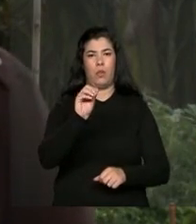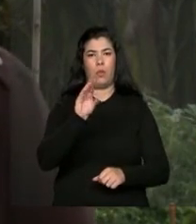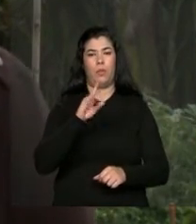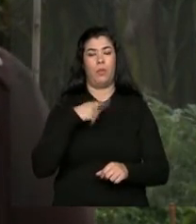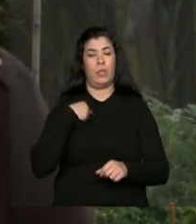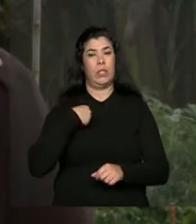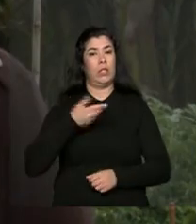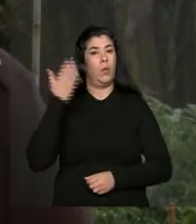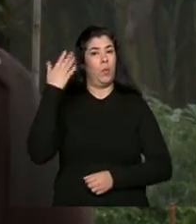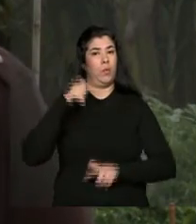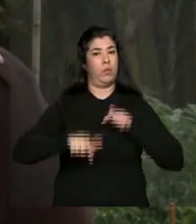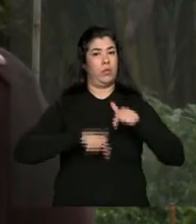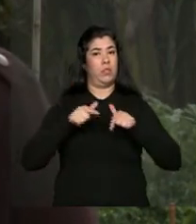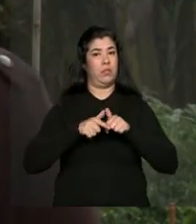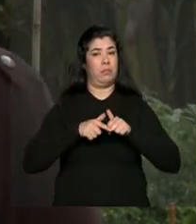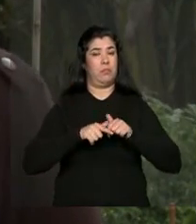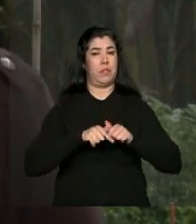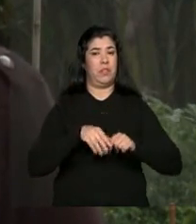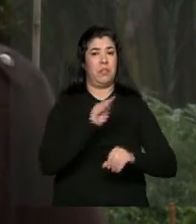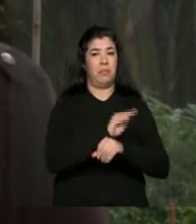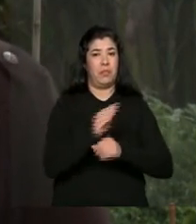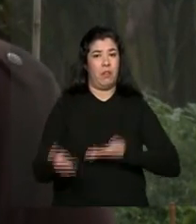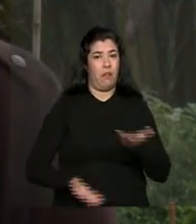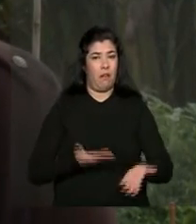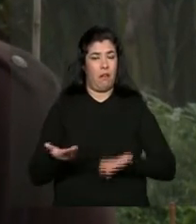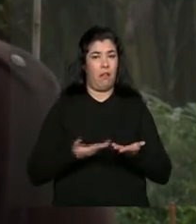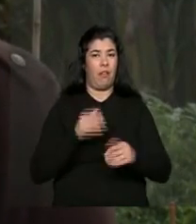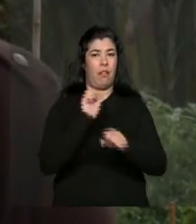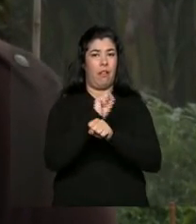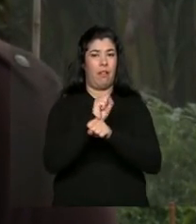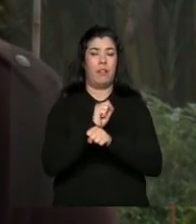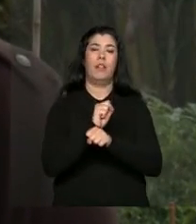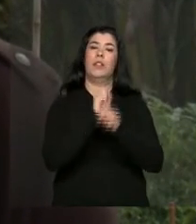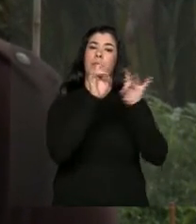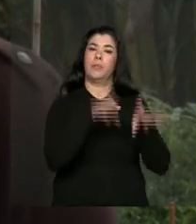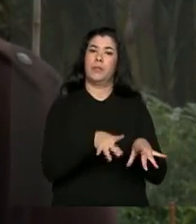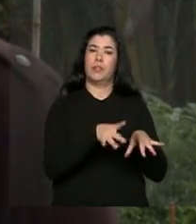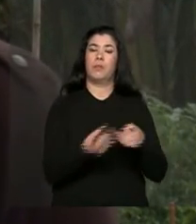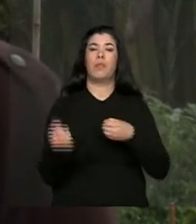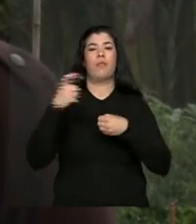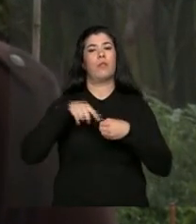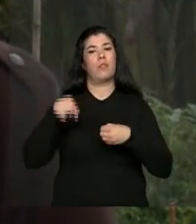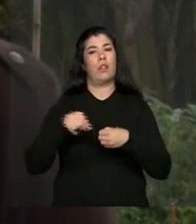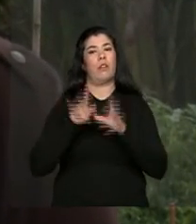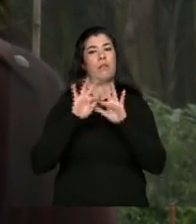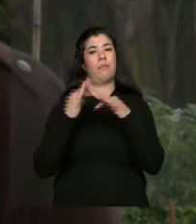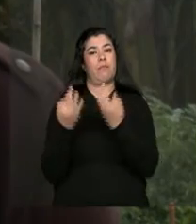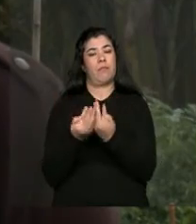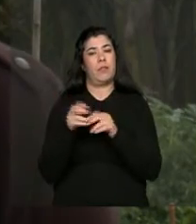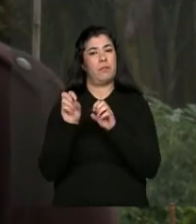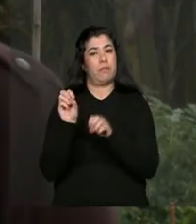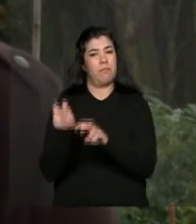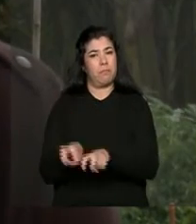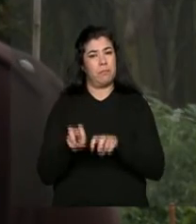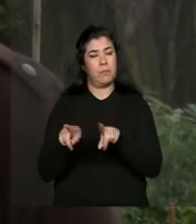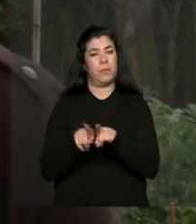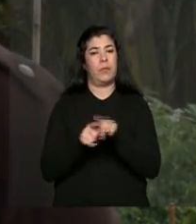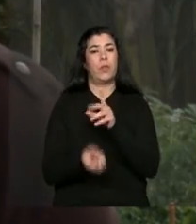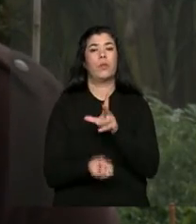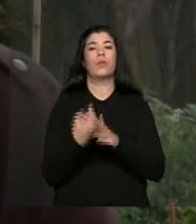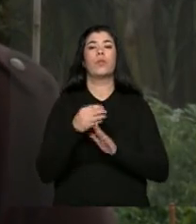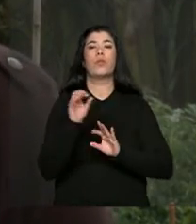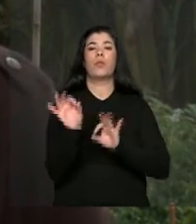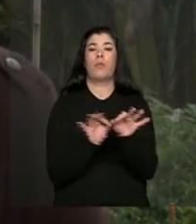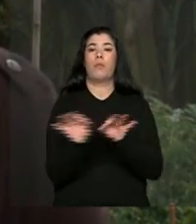diarista, aí resolvia parar de trabalhar fora para investir aqui dentro, e aí surgiu o